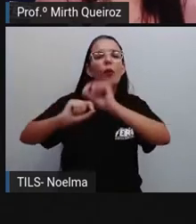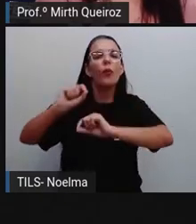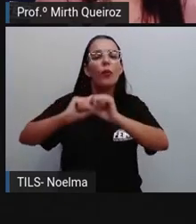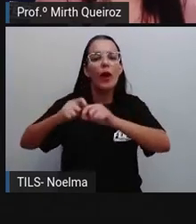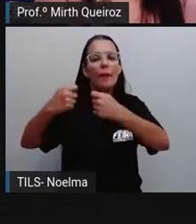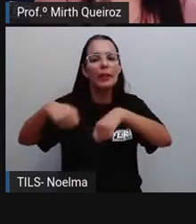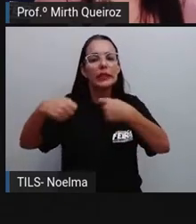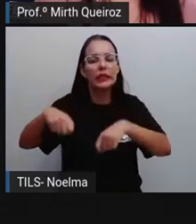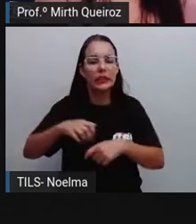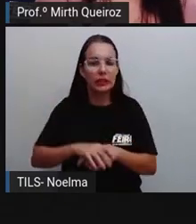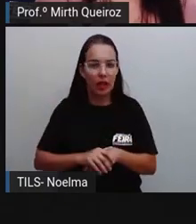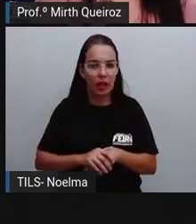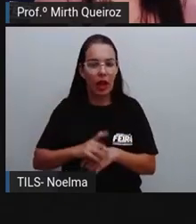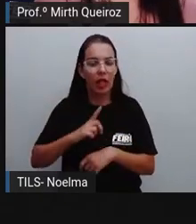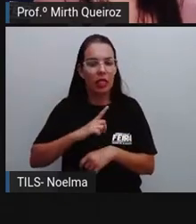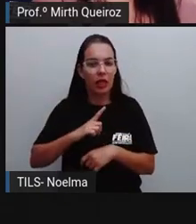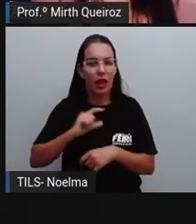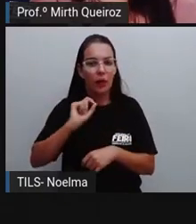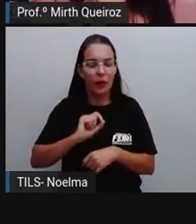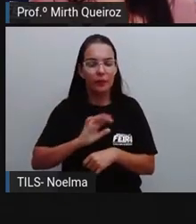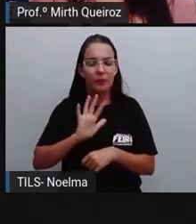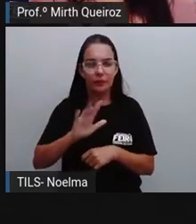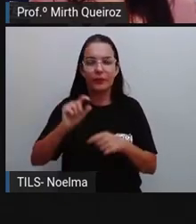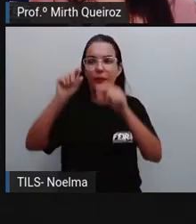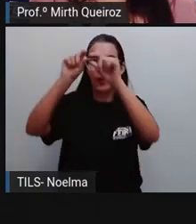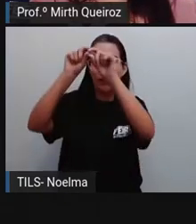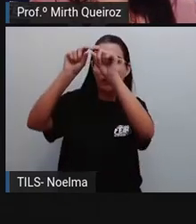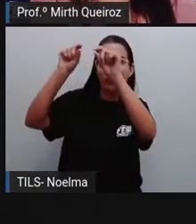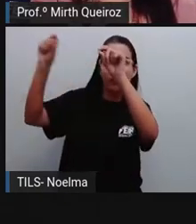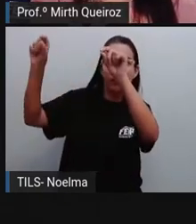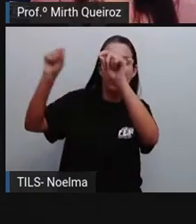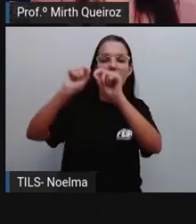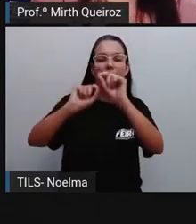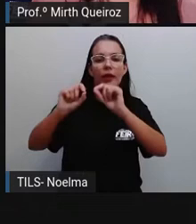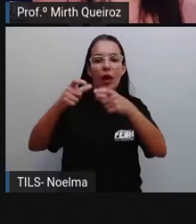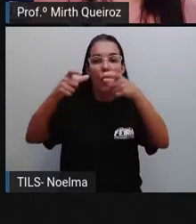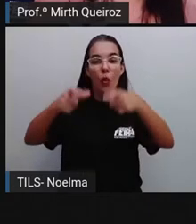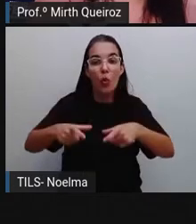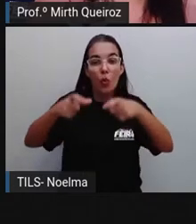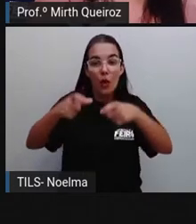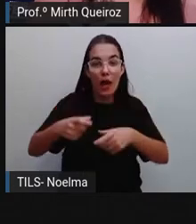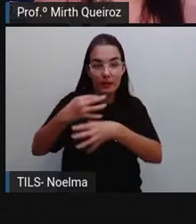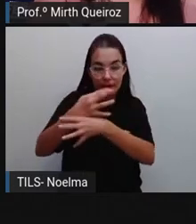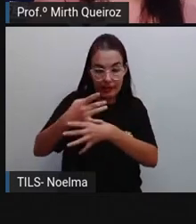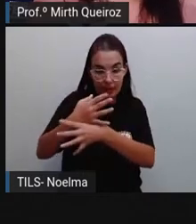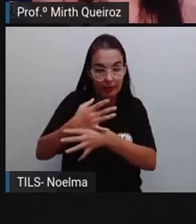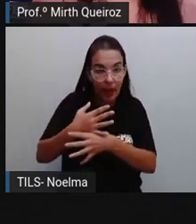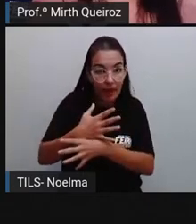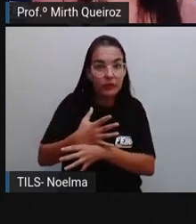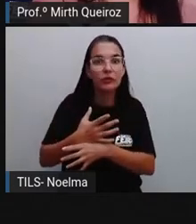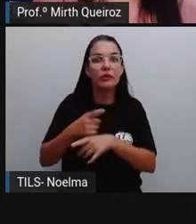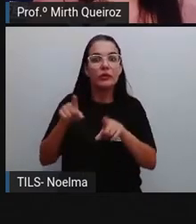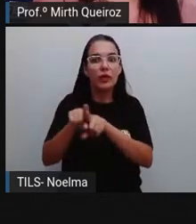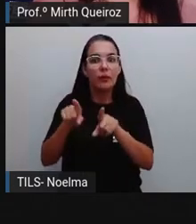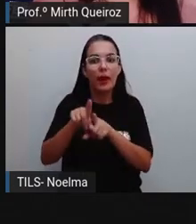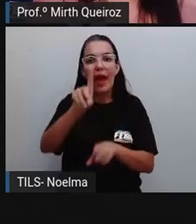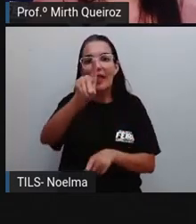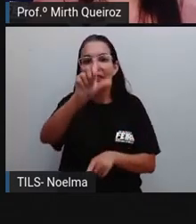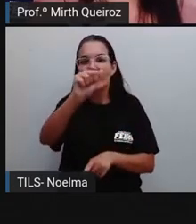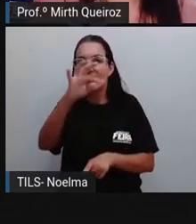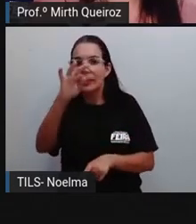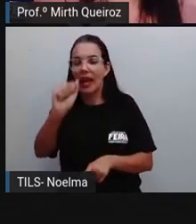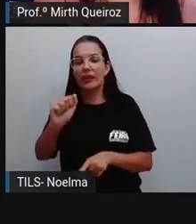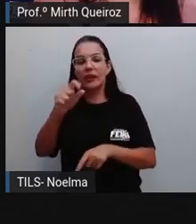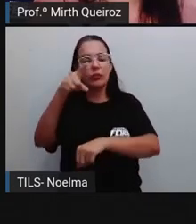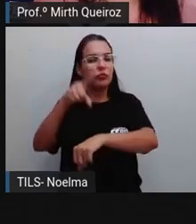necessário escrever na primeira linha do texto o momento e o local em que o remetente,